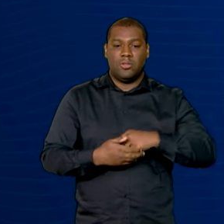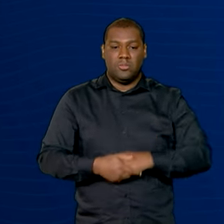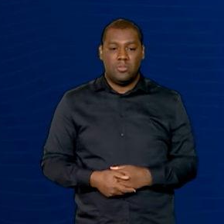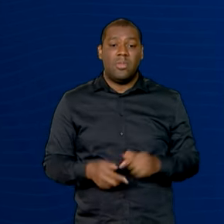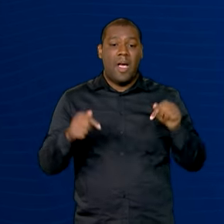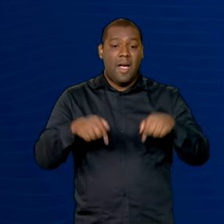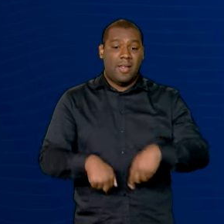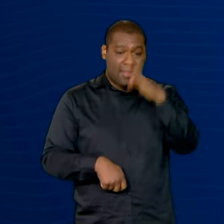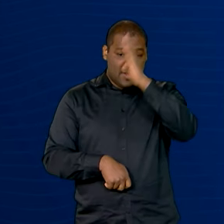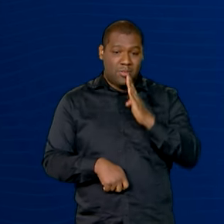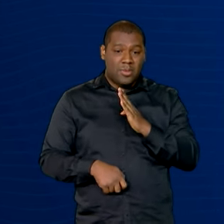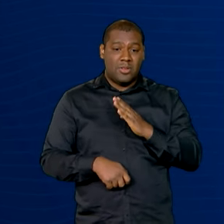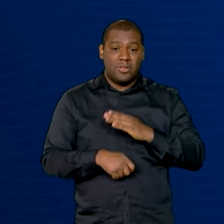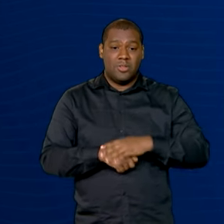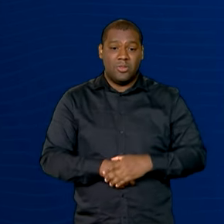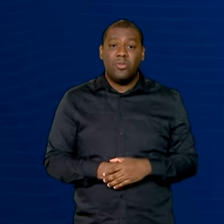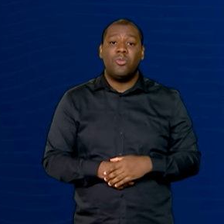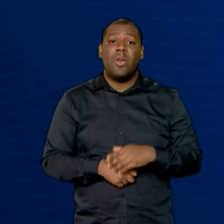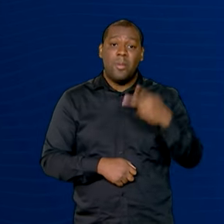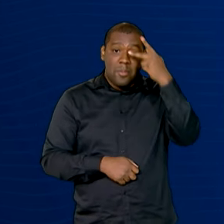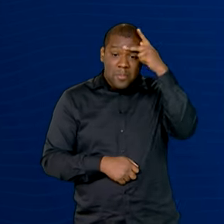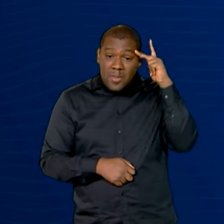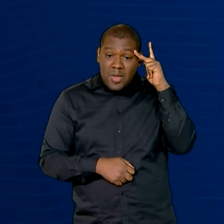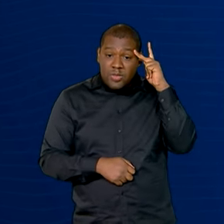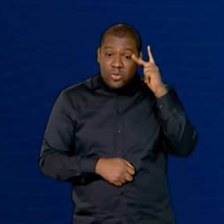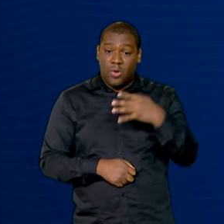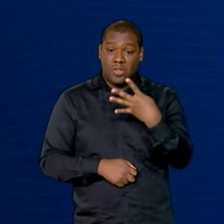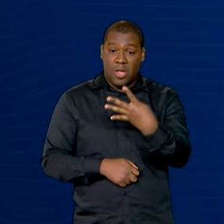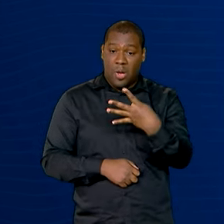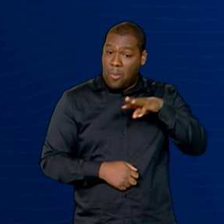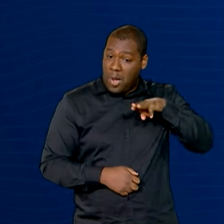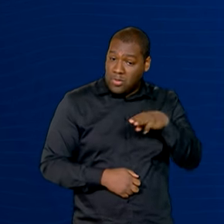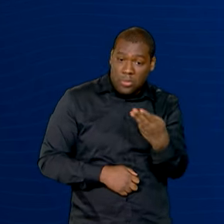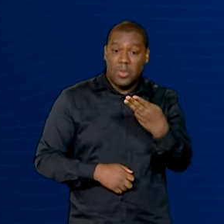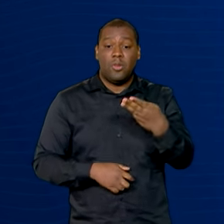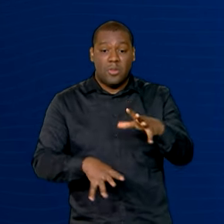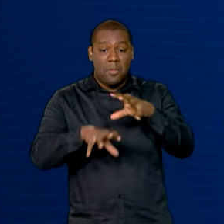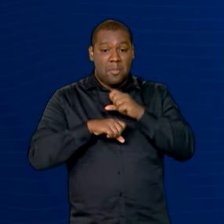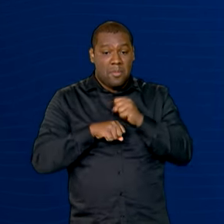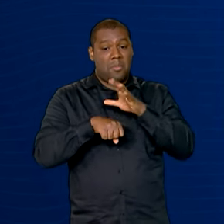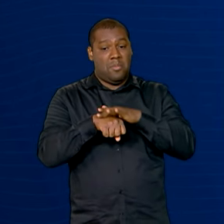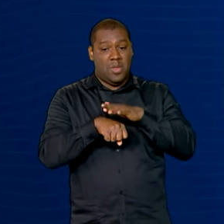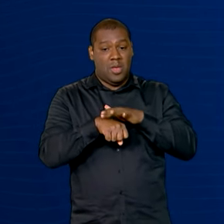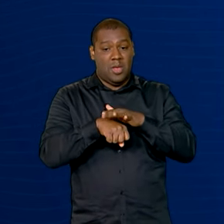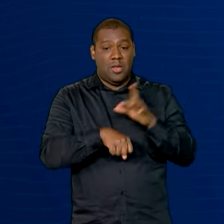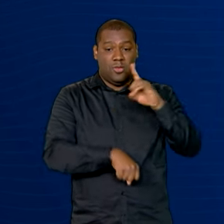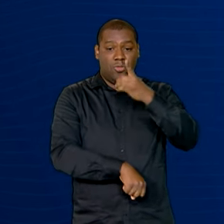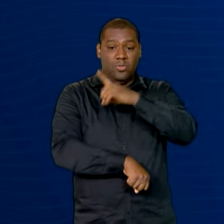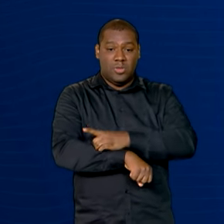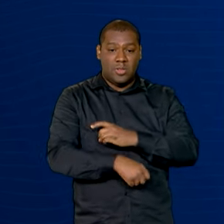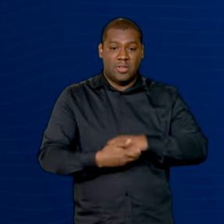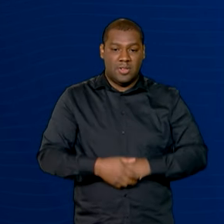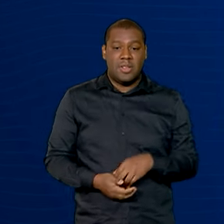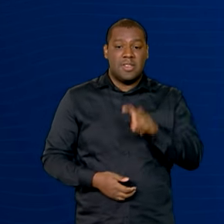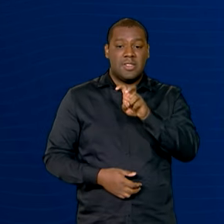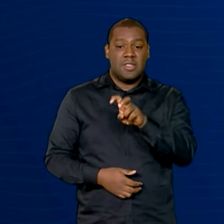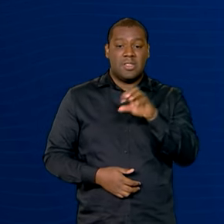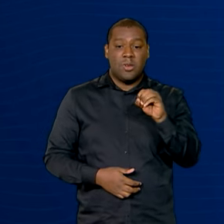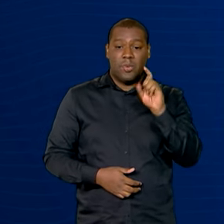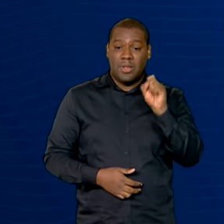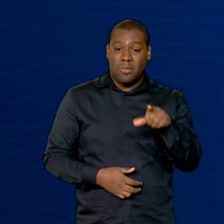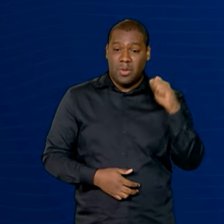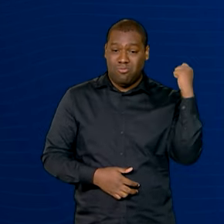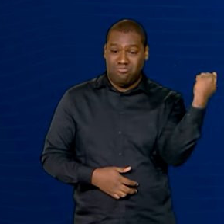de 4 milhões e 500 mil casos prováveis da doença, sendo quase 50 mil graves e de sinal de